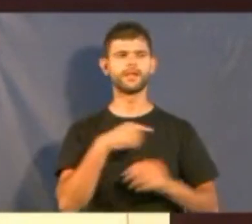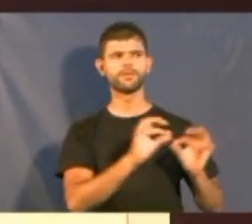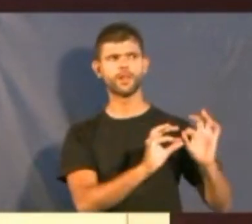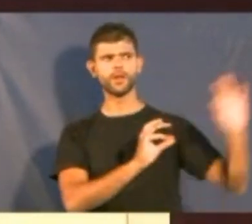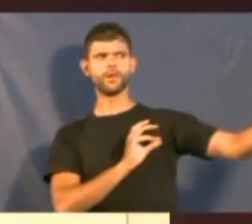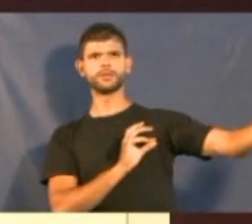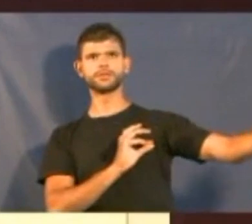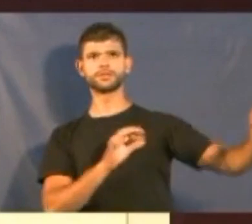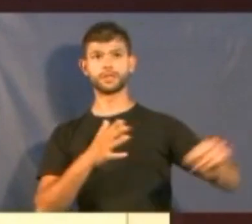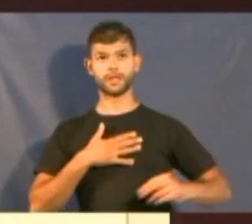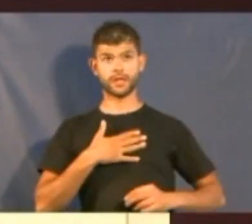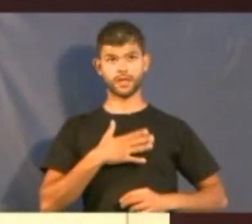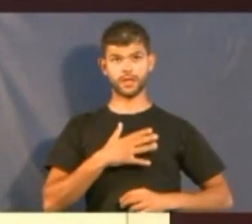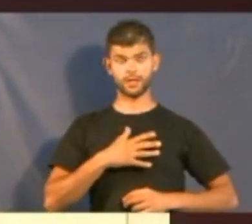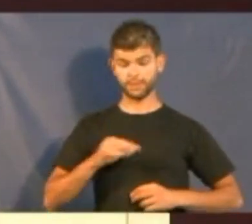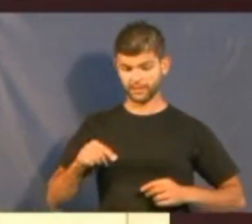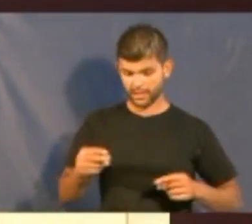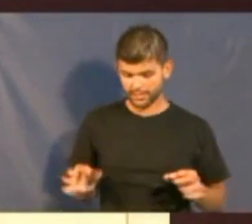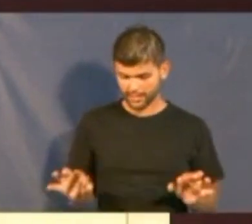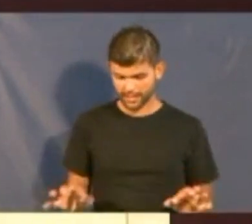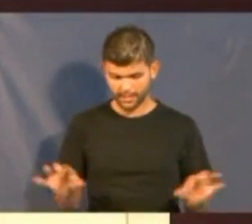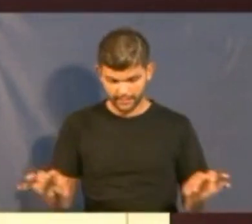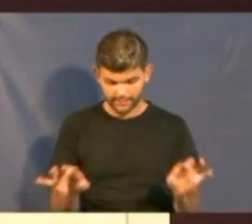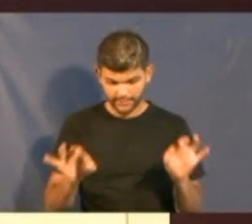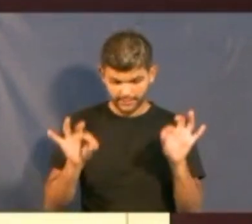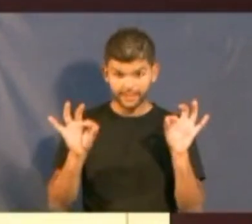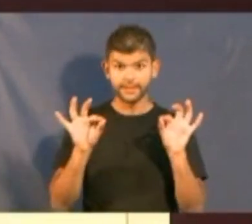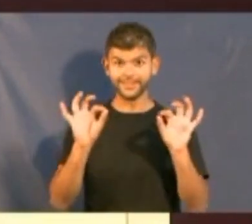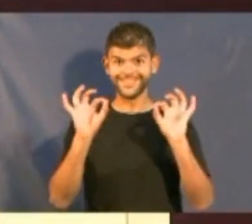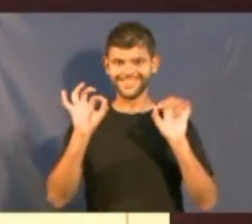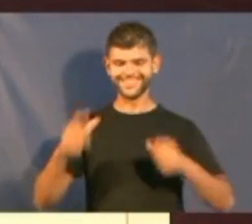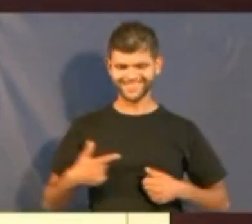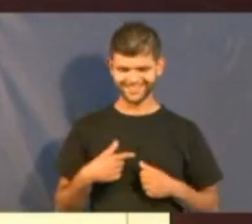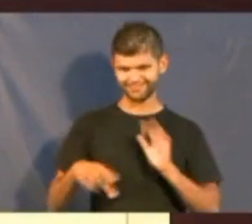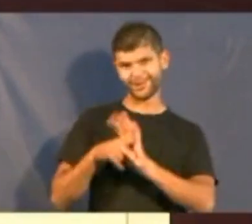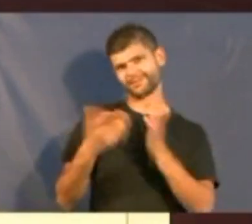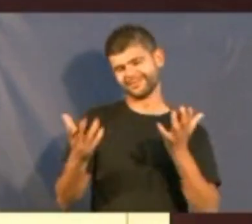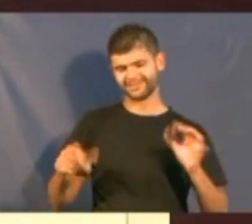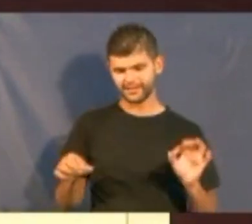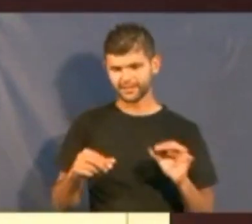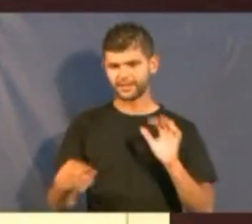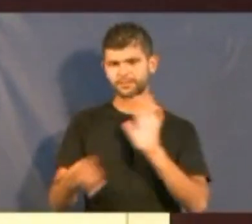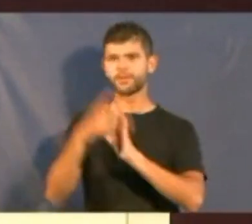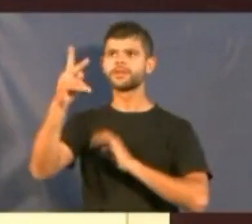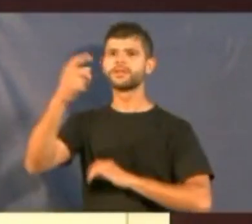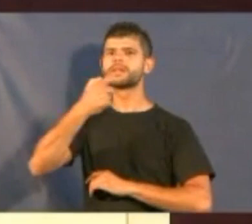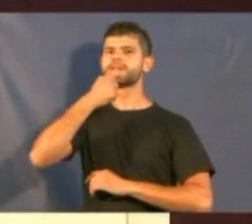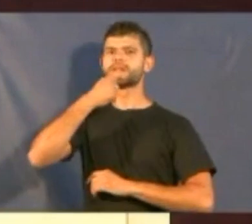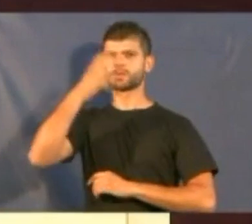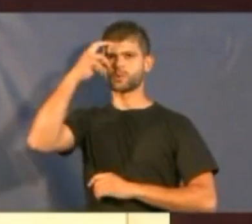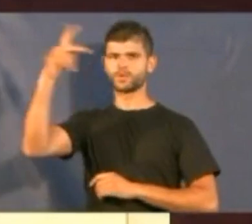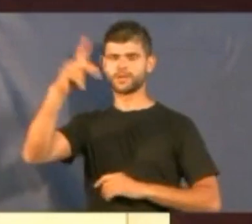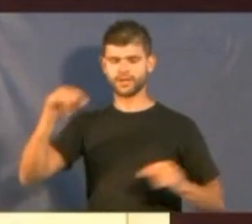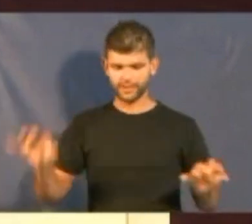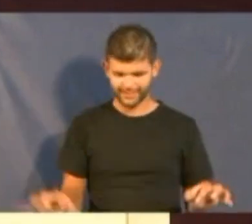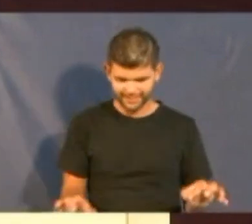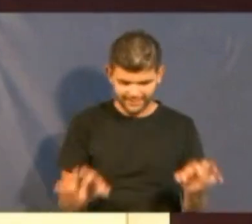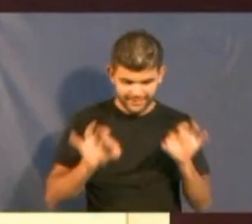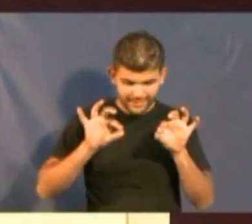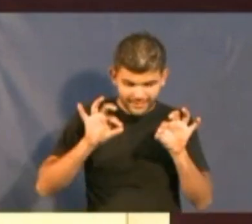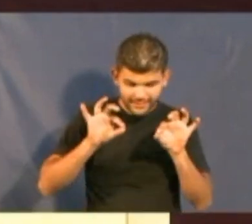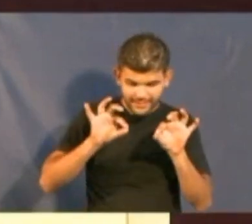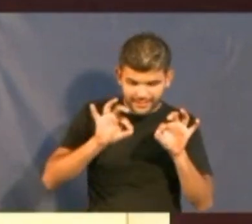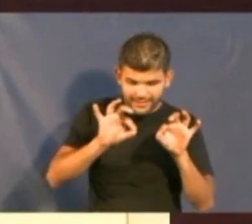Eu peguei o talher com toda a elegância, os dedinhos assim, da cultura inglesa. E comecei a cortar. Mas